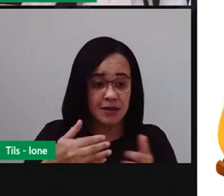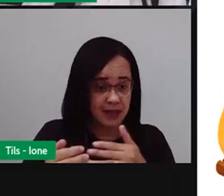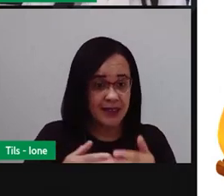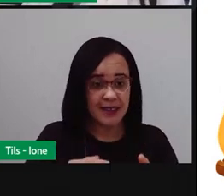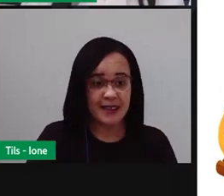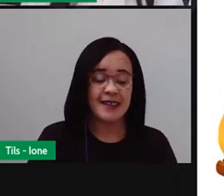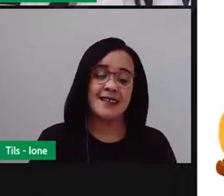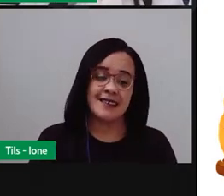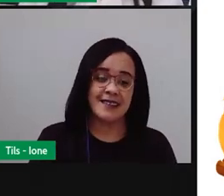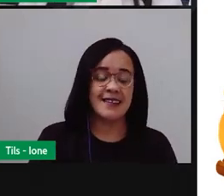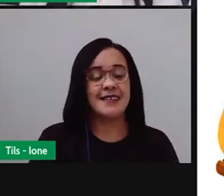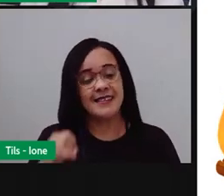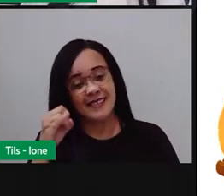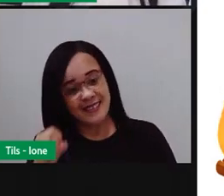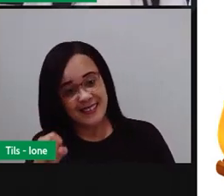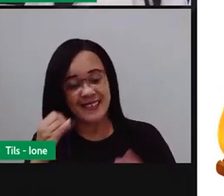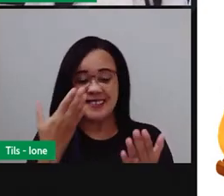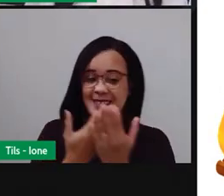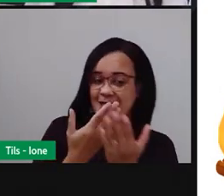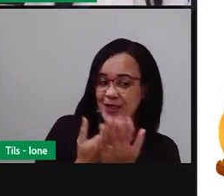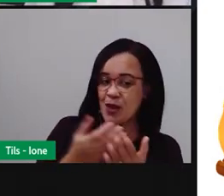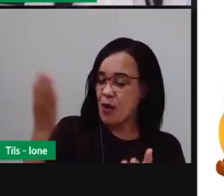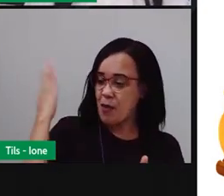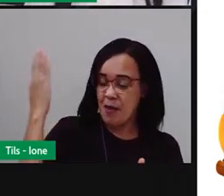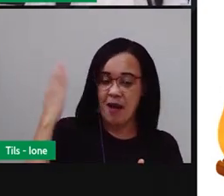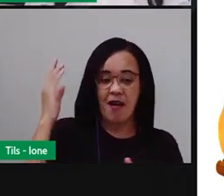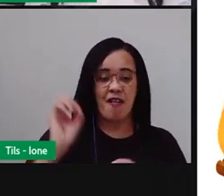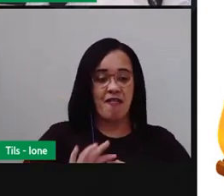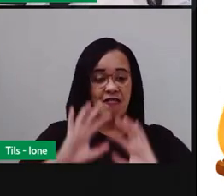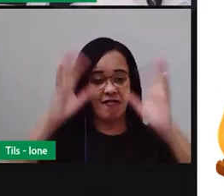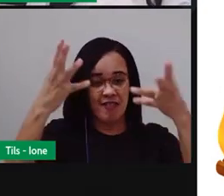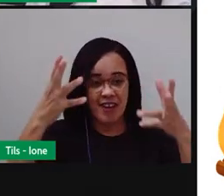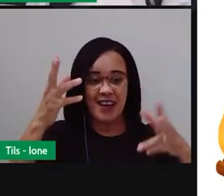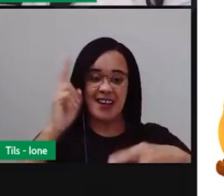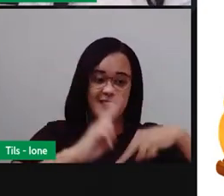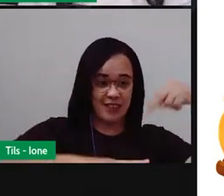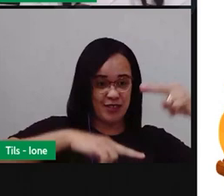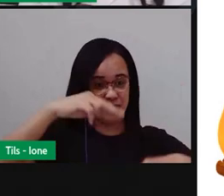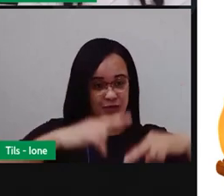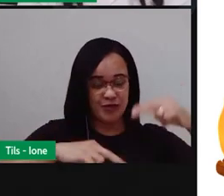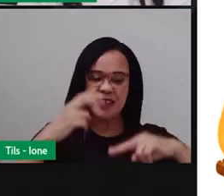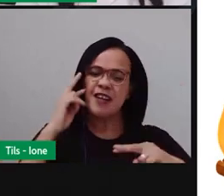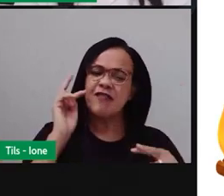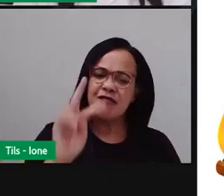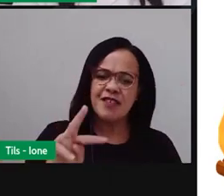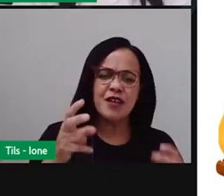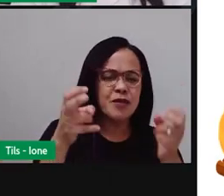se na sua escola já teve alguma festa de Minas, você já percebeu que